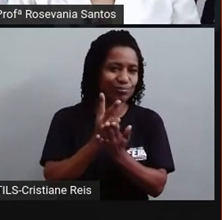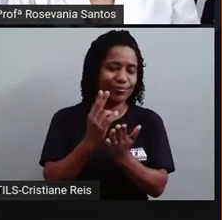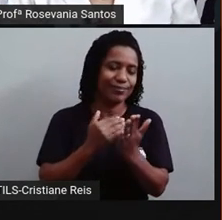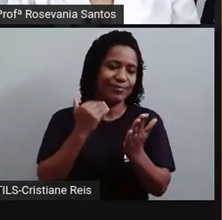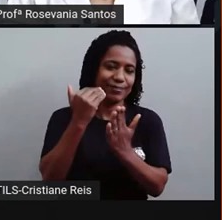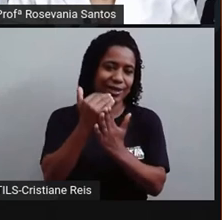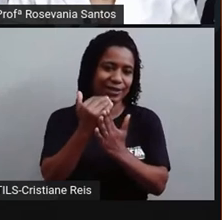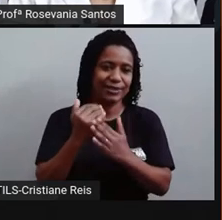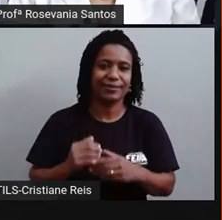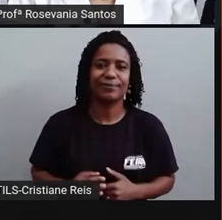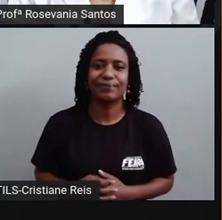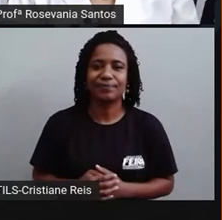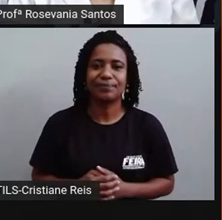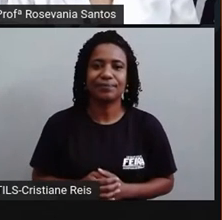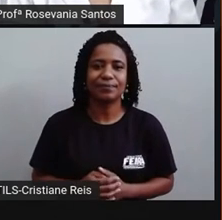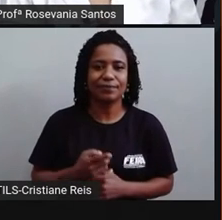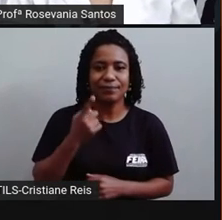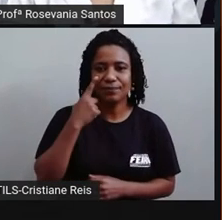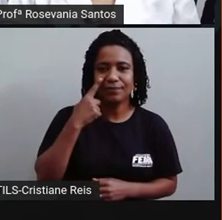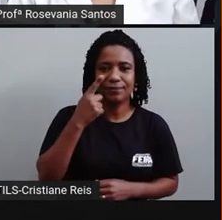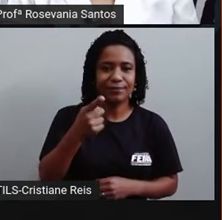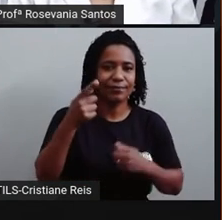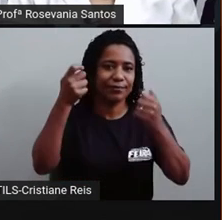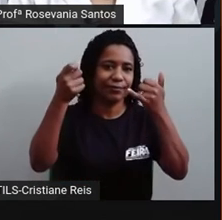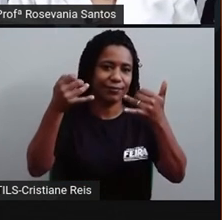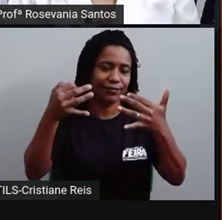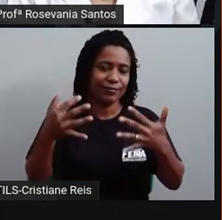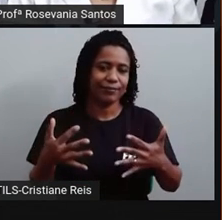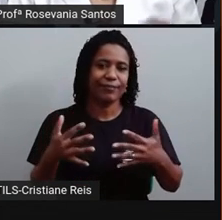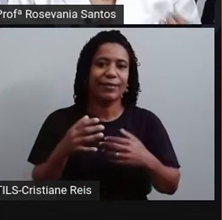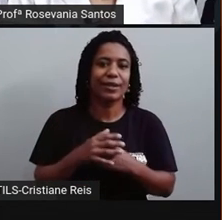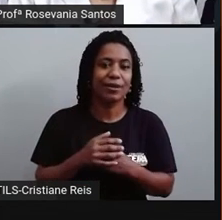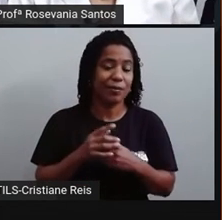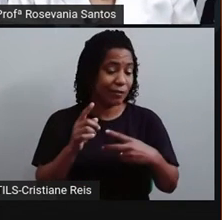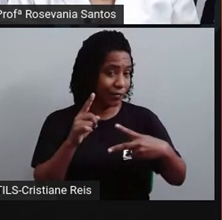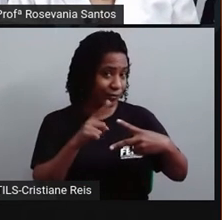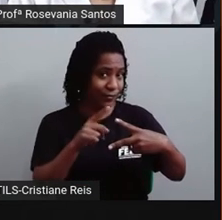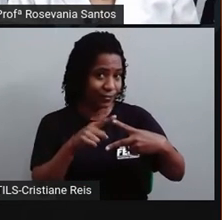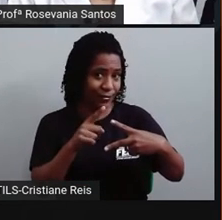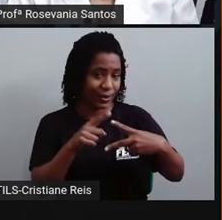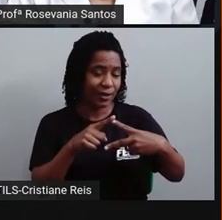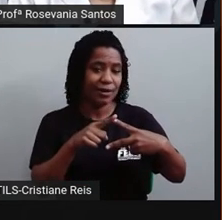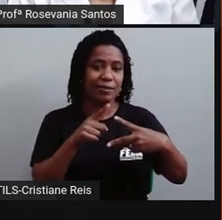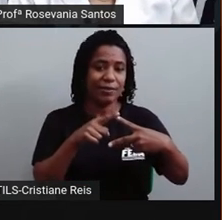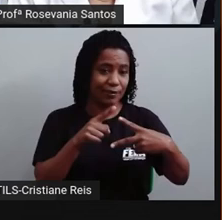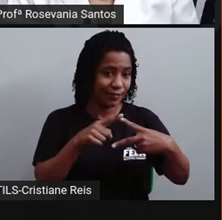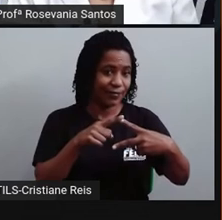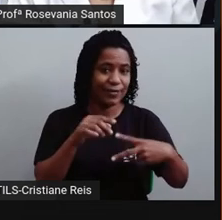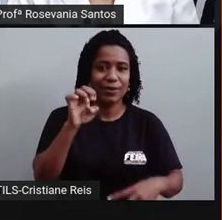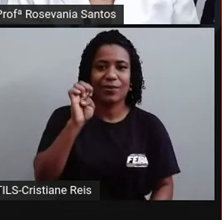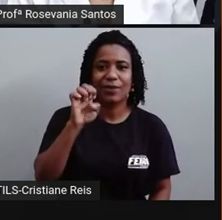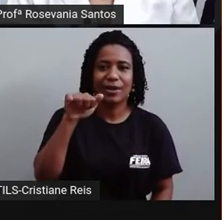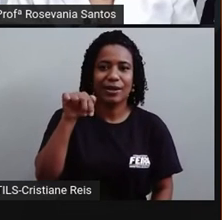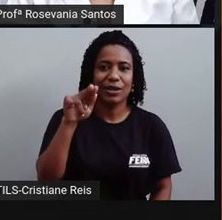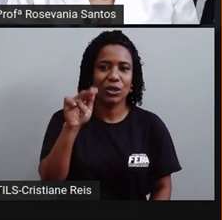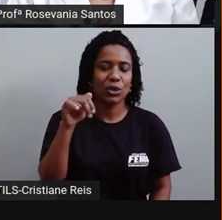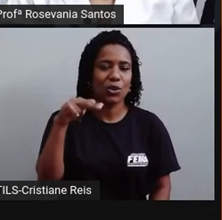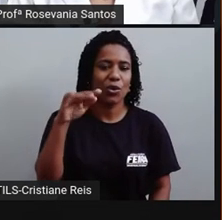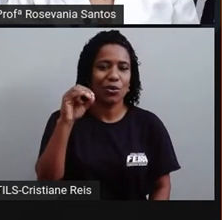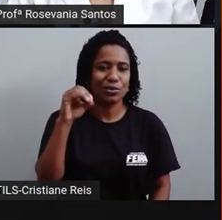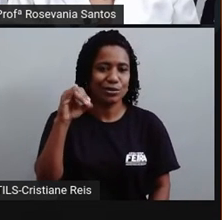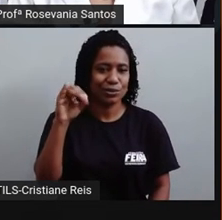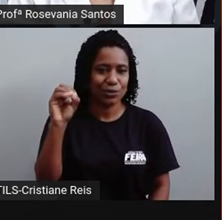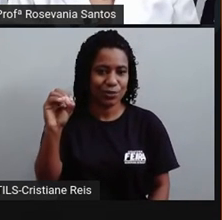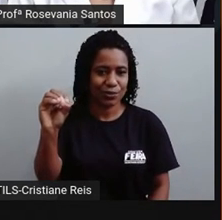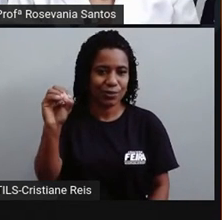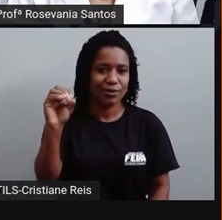Então, perceba. Deixa eu começar aqui, né, pelo equinócio. A gente tem dois momentos de equinócio e temos dois